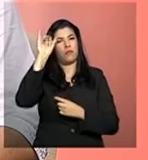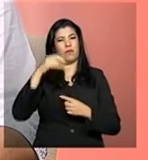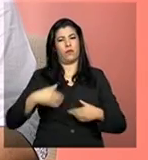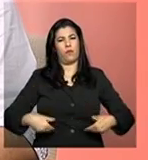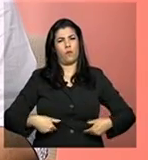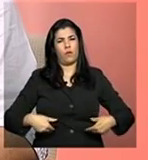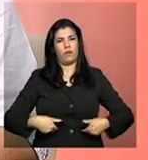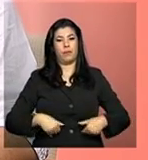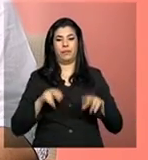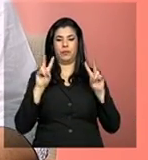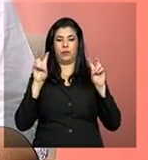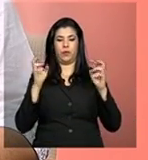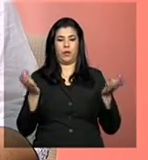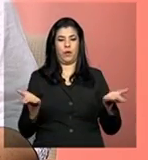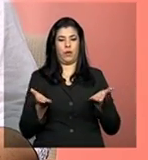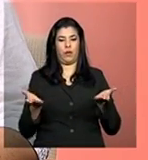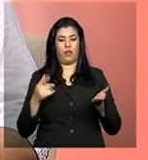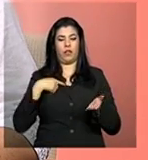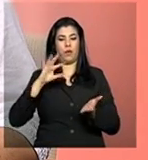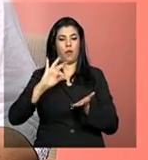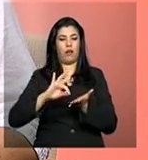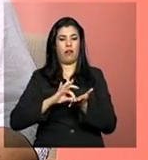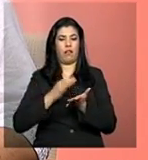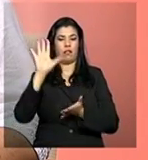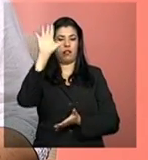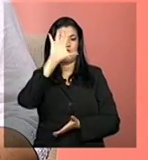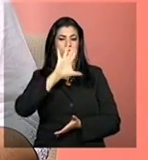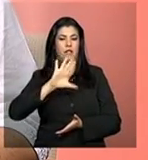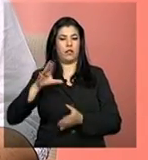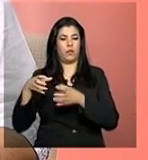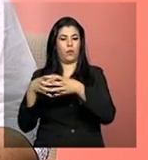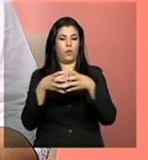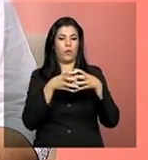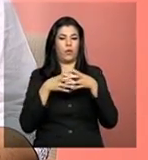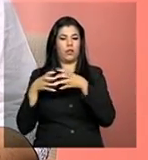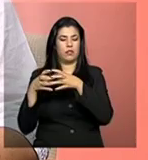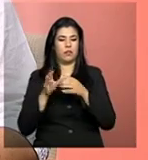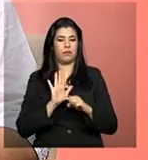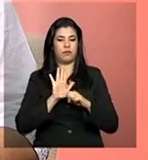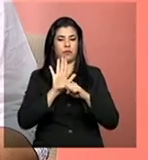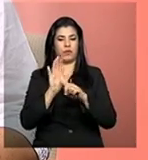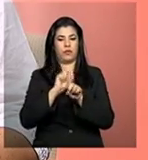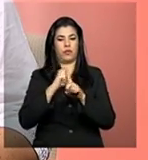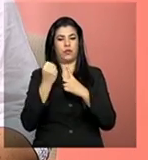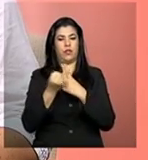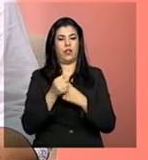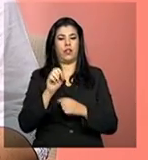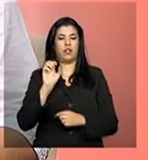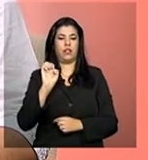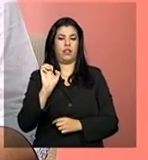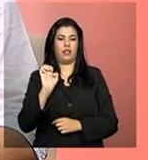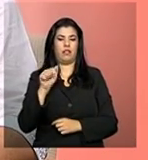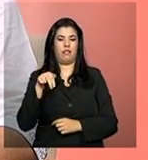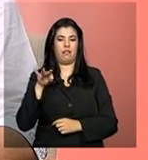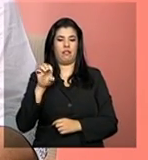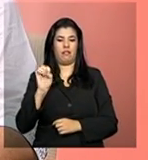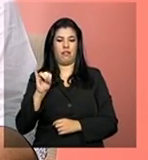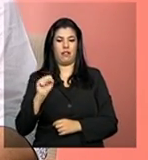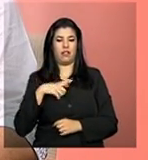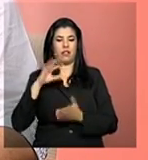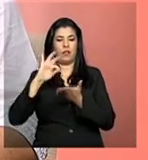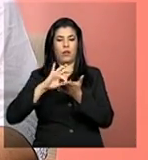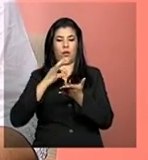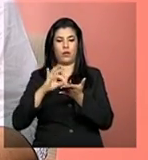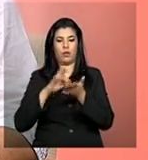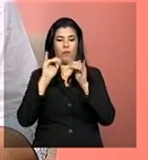nossa teleconferência de hoje é o Cadastro Nacional de Entidades de Assistência Social, o CNEAS, que registra informações sobre